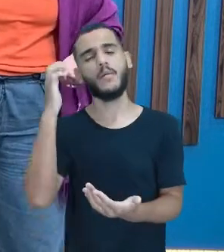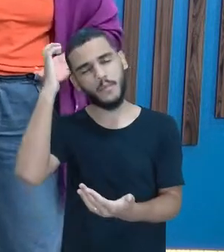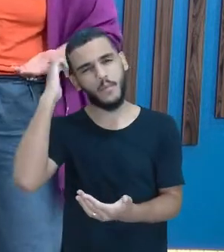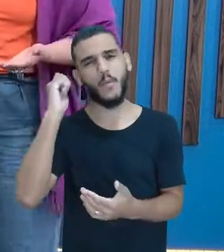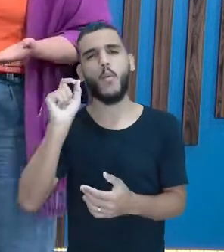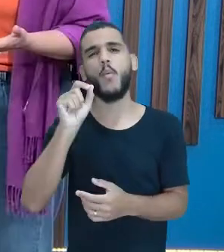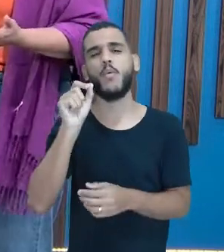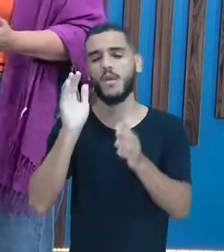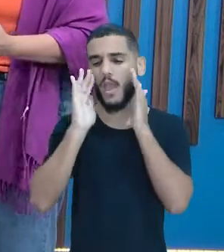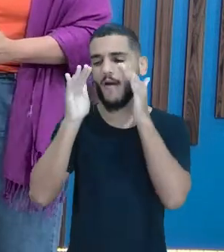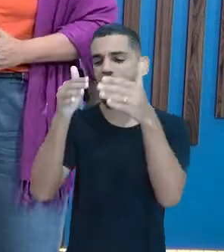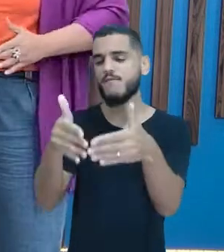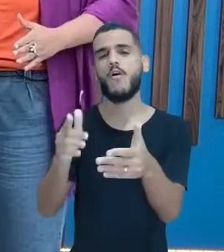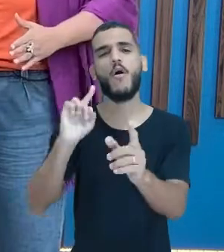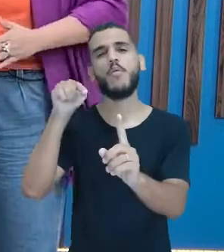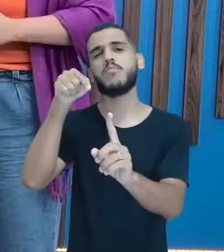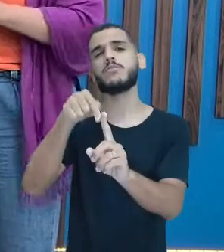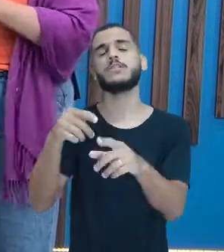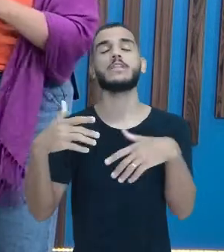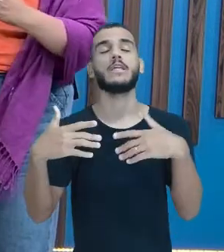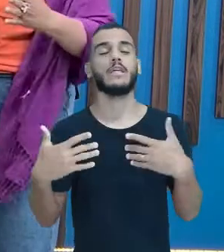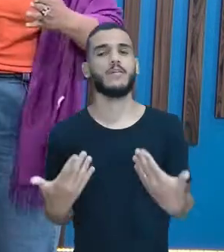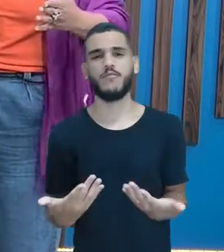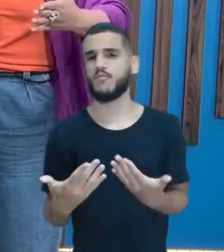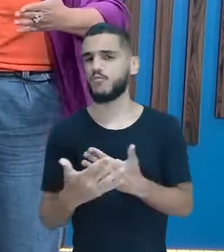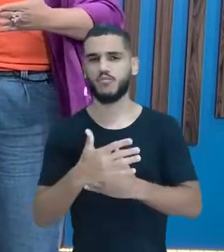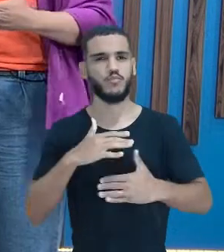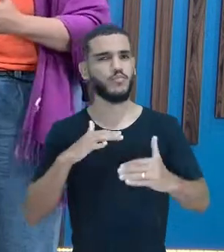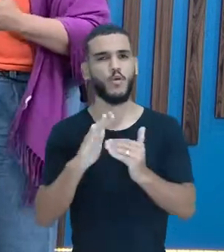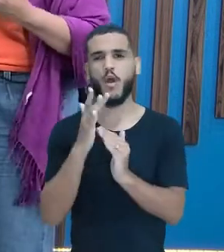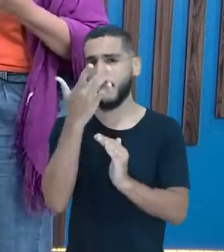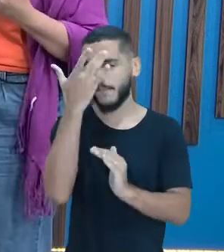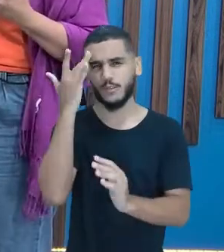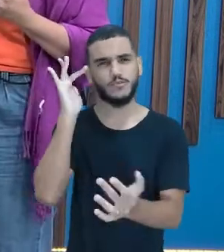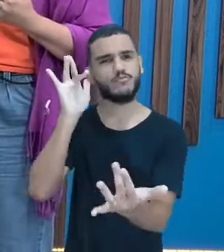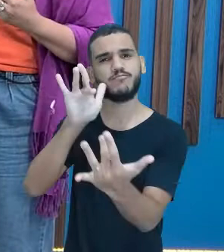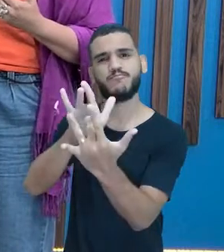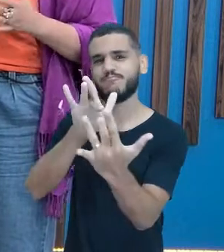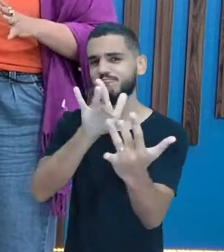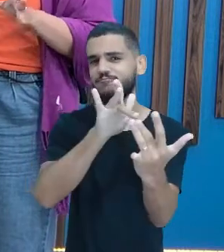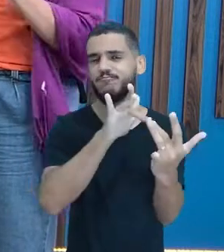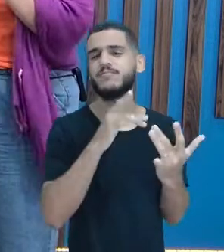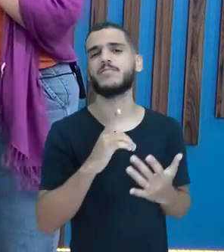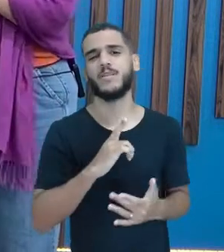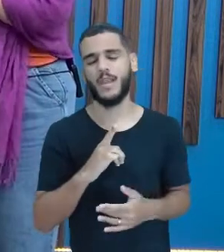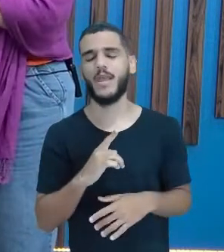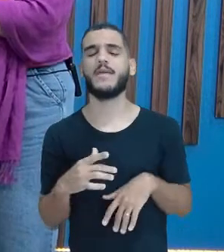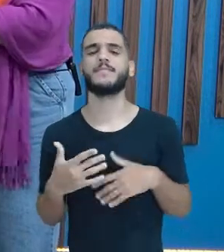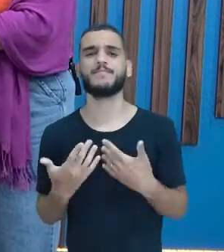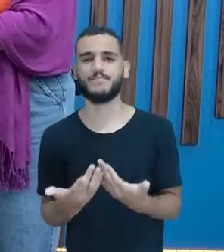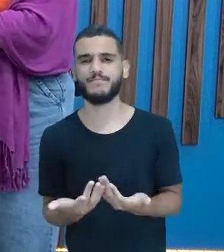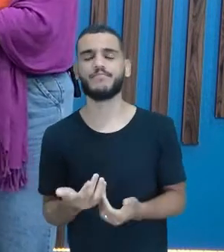trabalhado? Qual o objetivo público que você quer atingir? Isso, né? Ah, são os alunos,